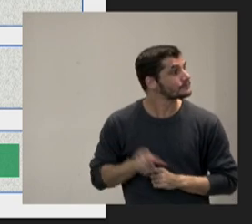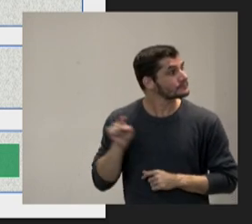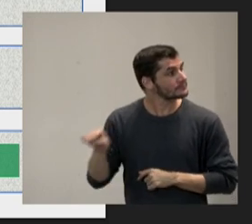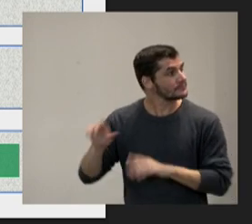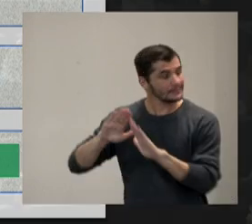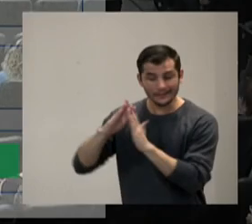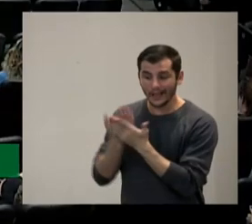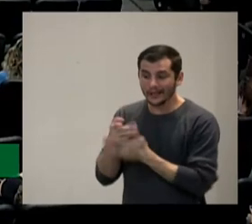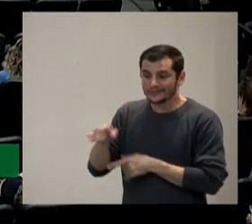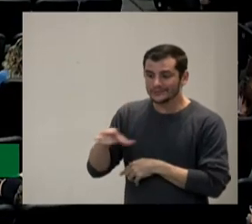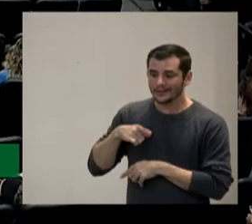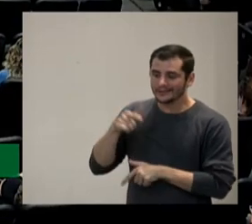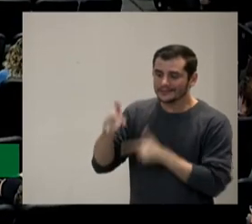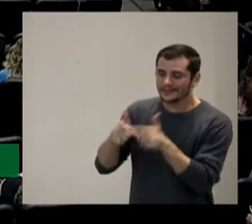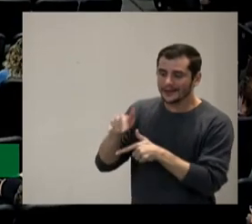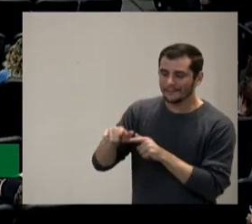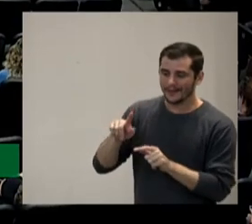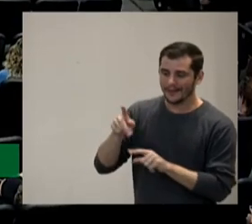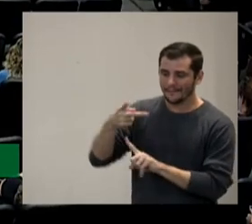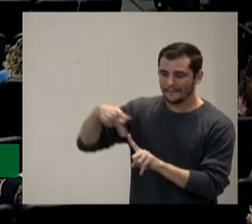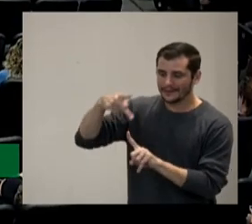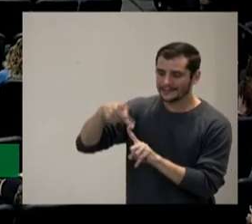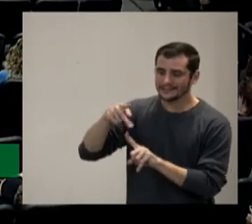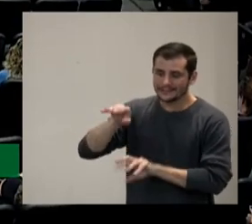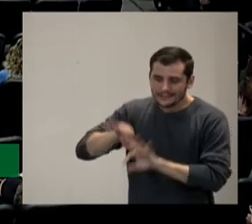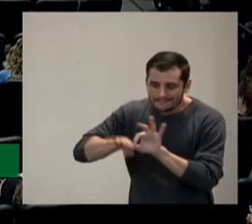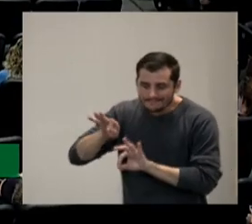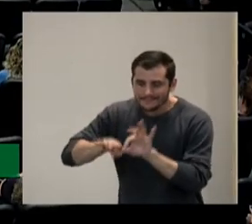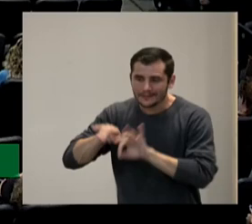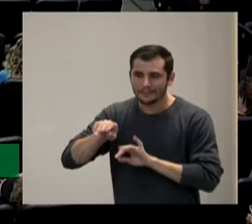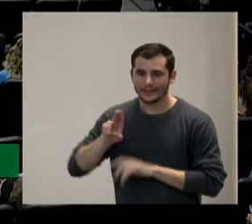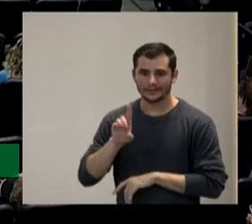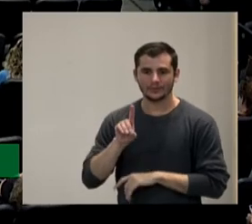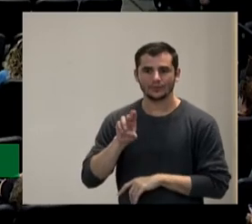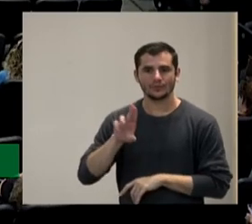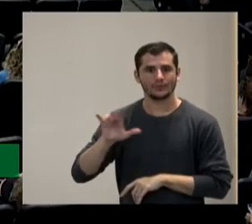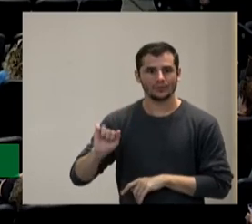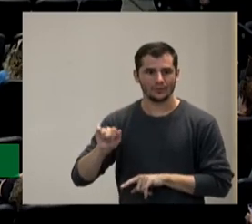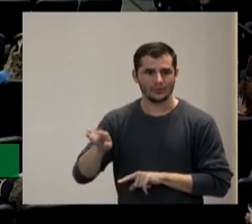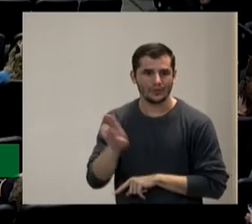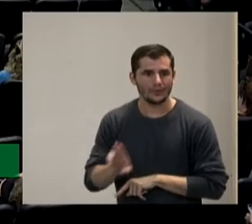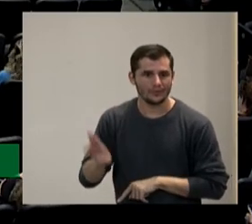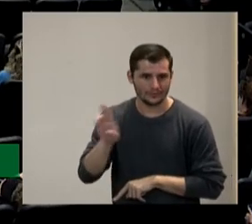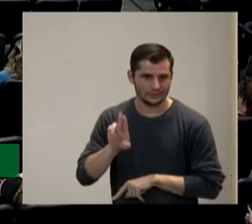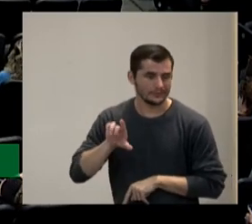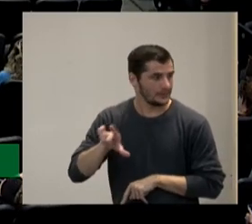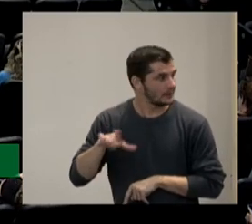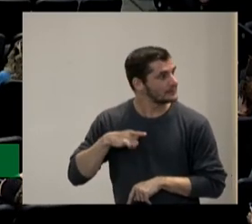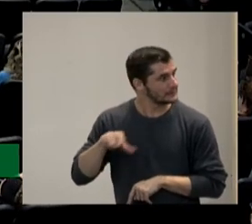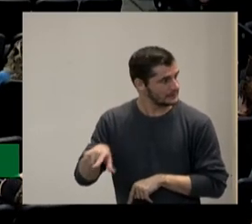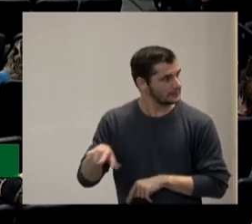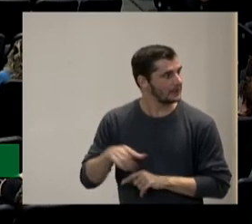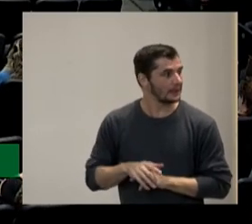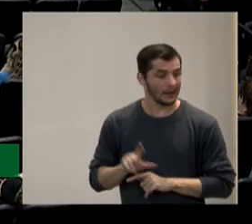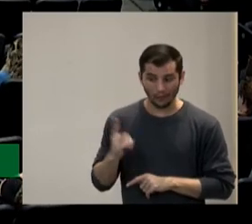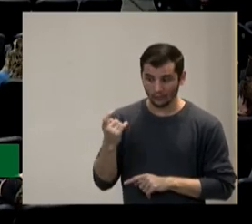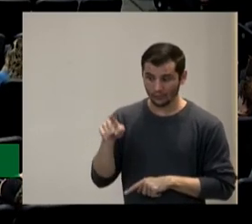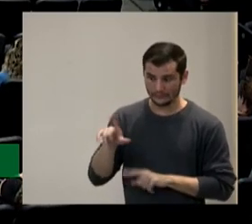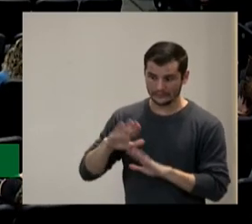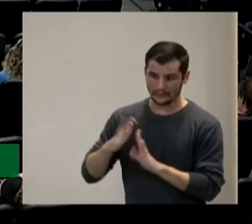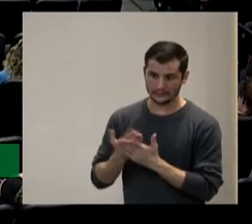todo o planejamento Dua eu vou ir atrás dela porque será a primeira escola que eu conheço que trabalha todo o planejamento Dua mas